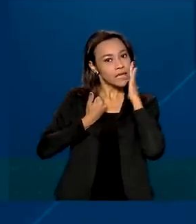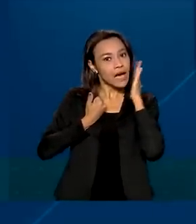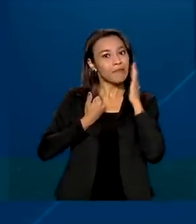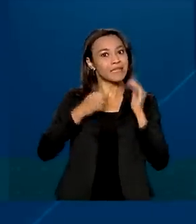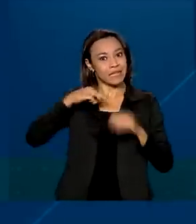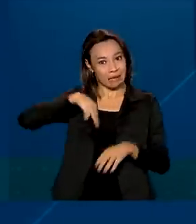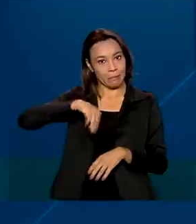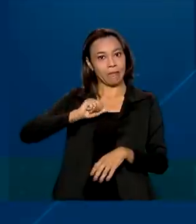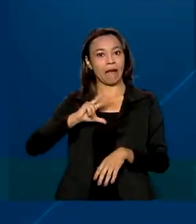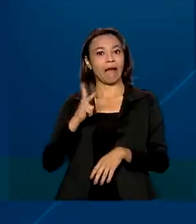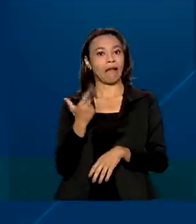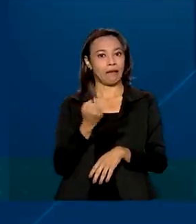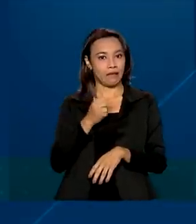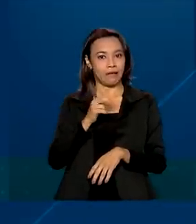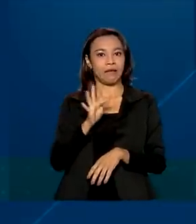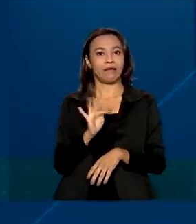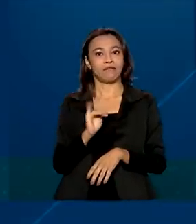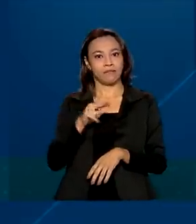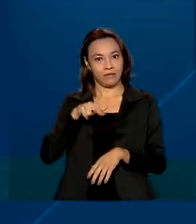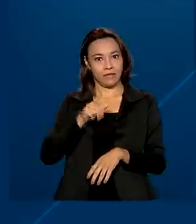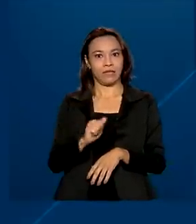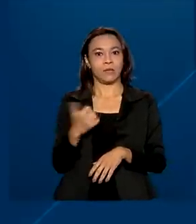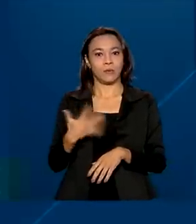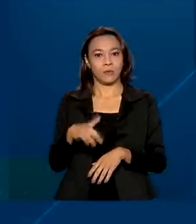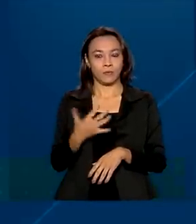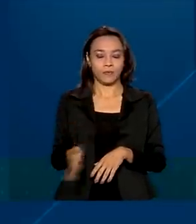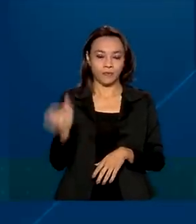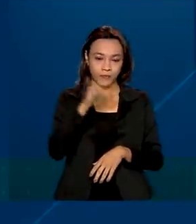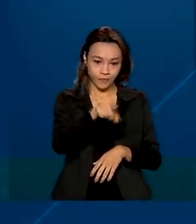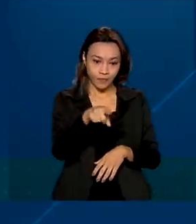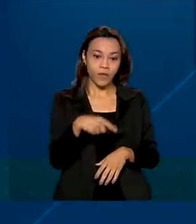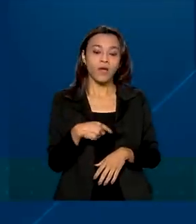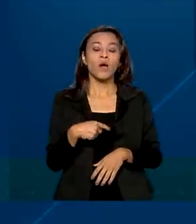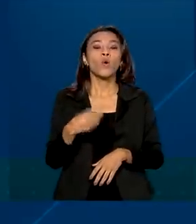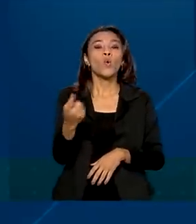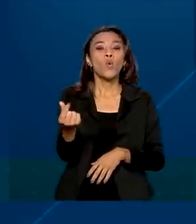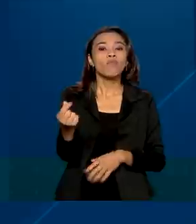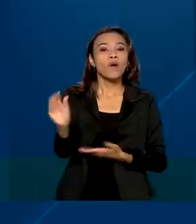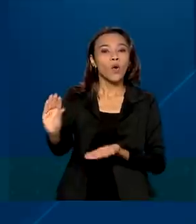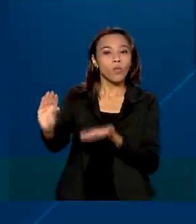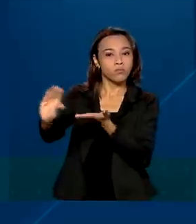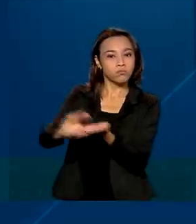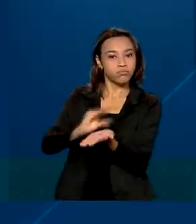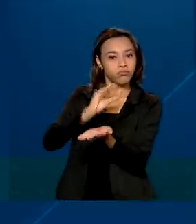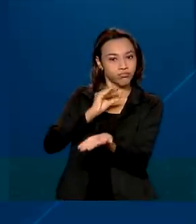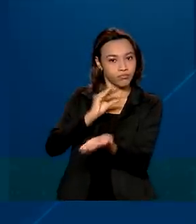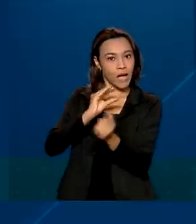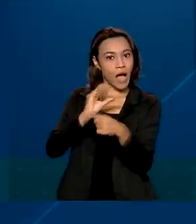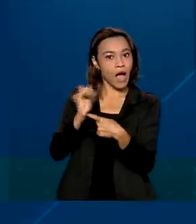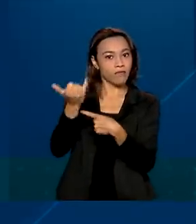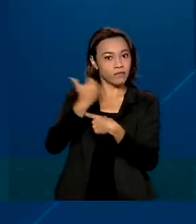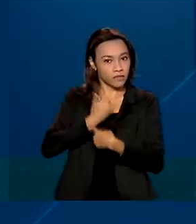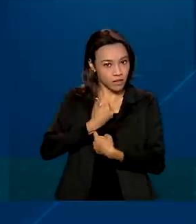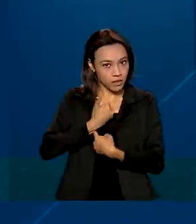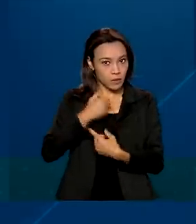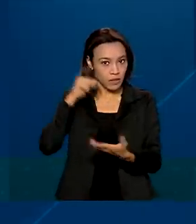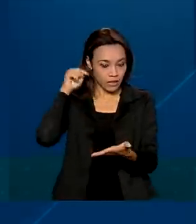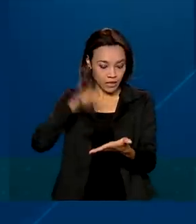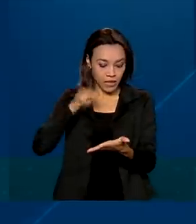na malha fina. O valor que eu iria receber ficou retido e veio um aviso dizendo que